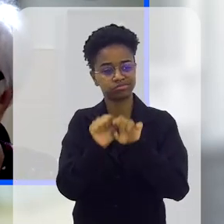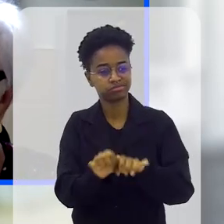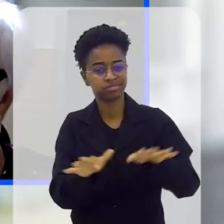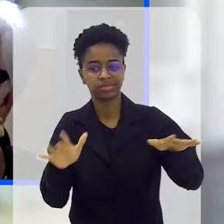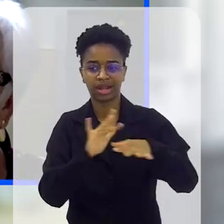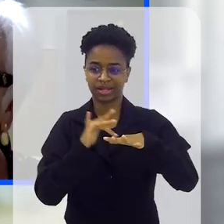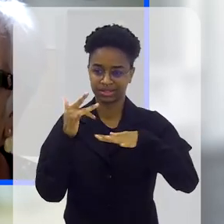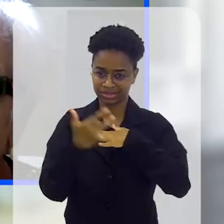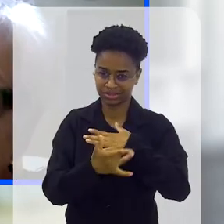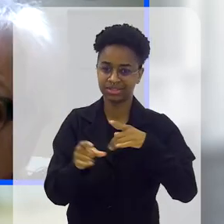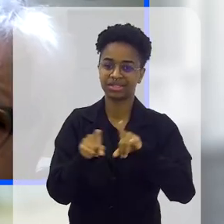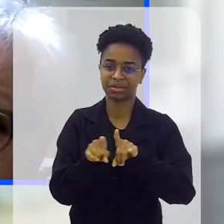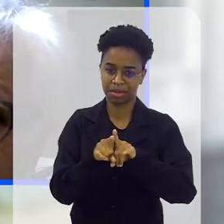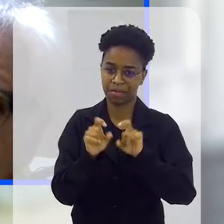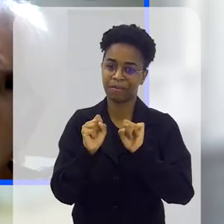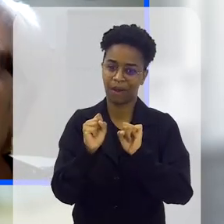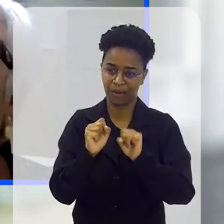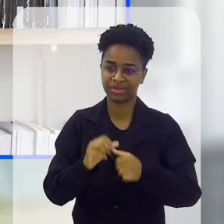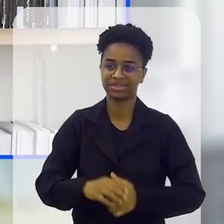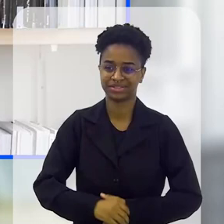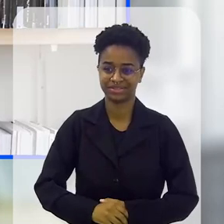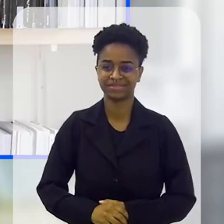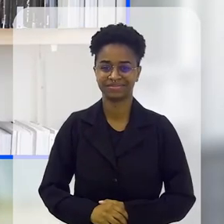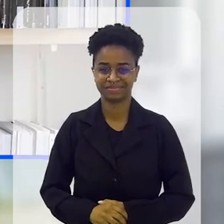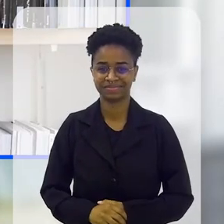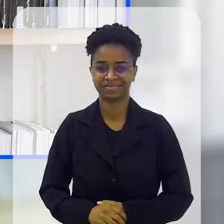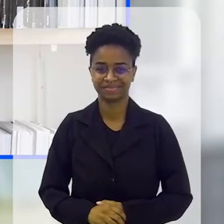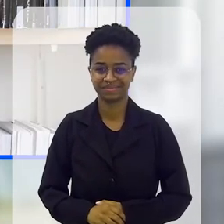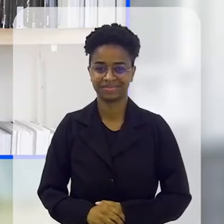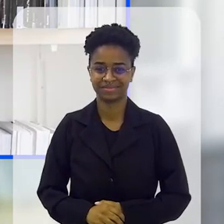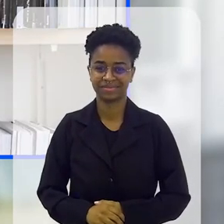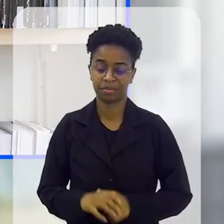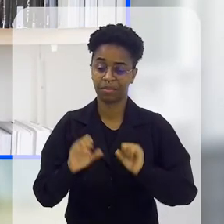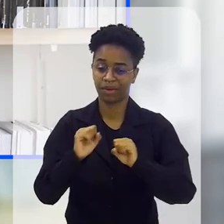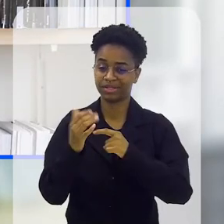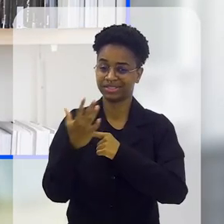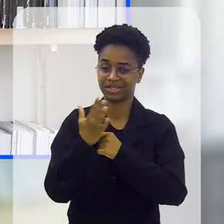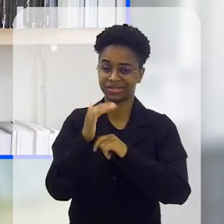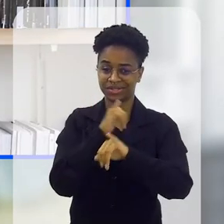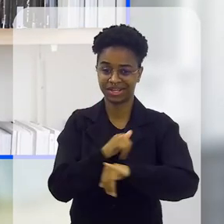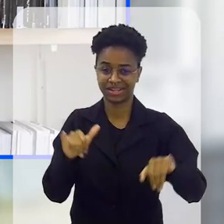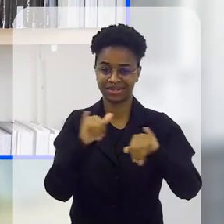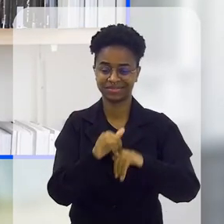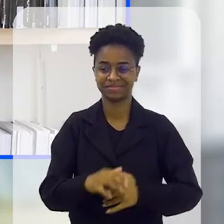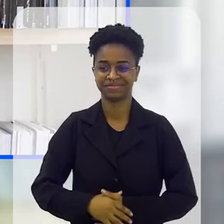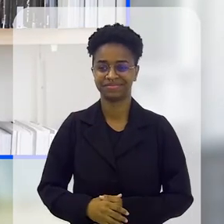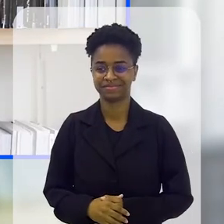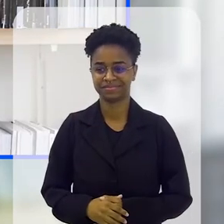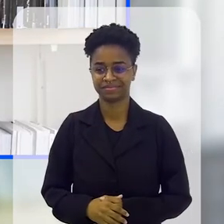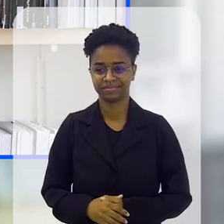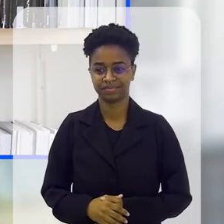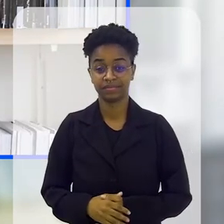YouTube, pode jogar nas redes sociais aí, faz uma propaganda para o pessoal assistir a gente.